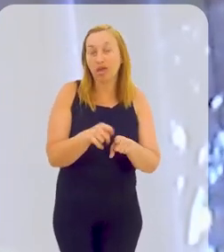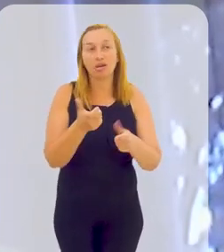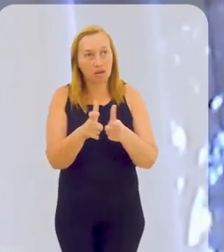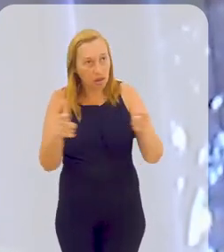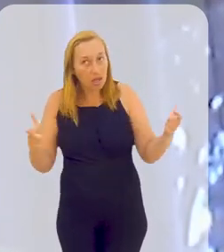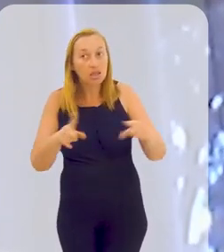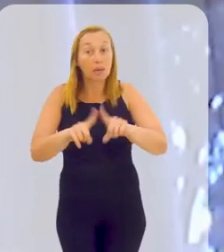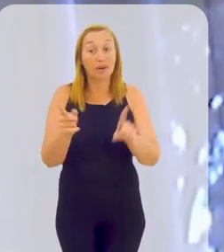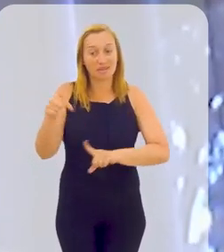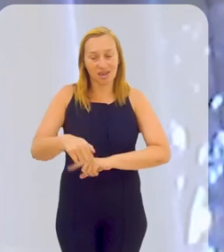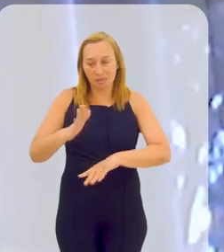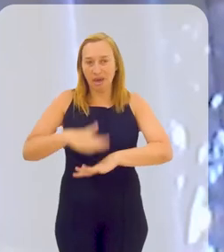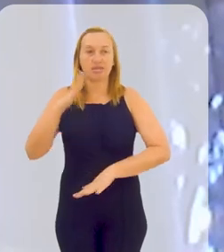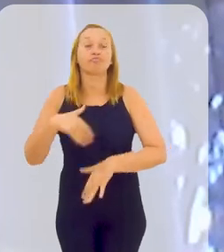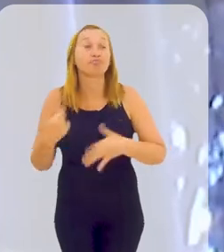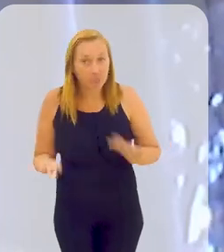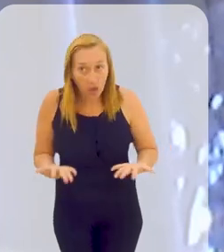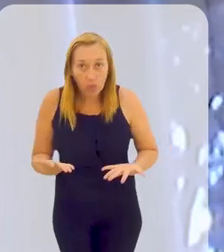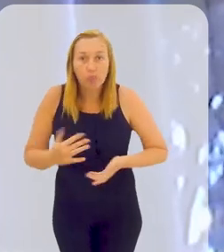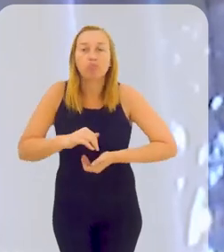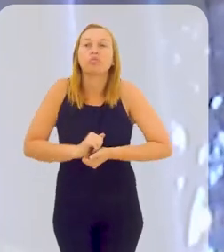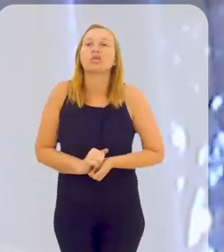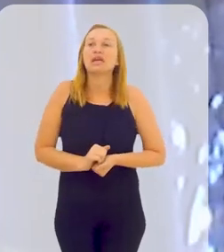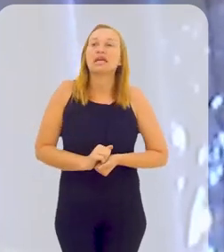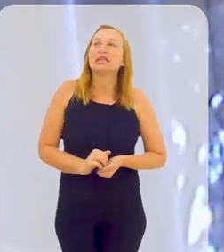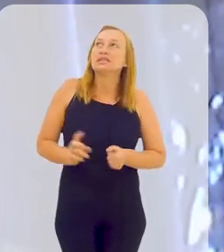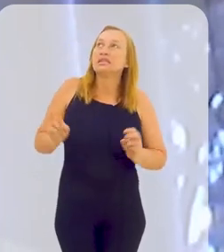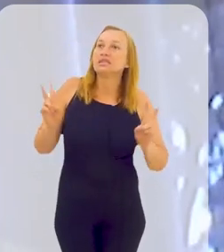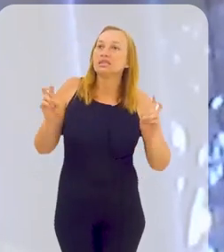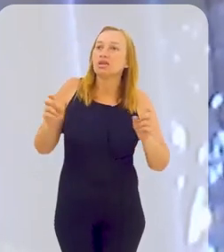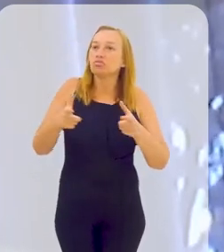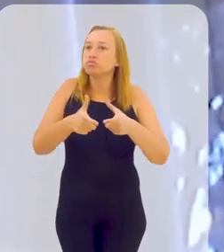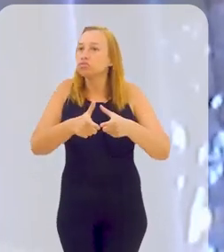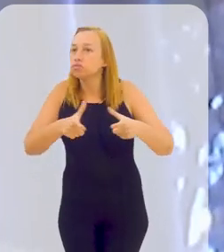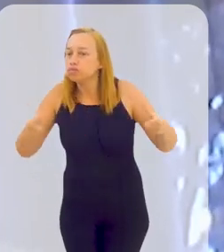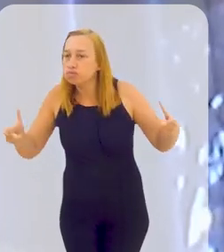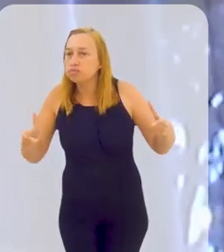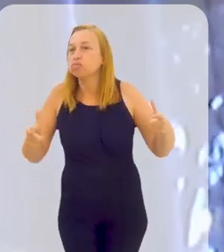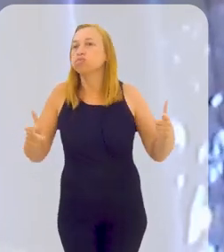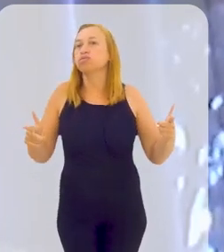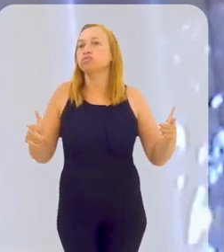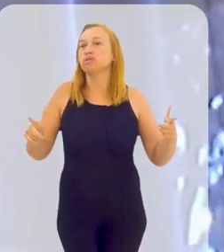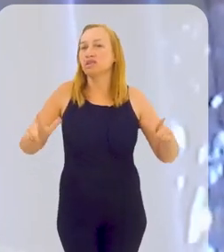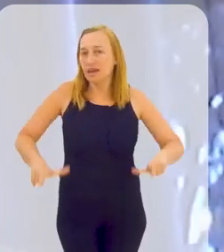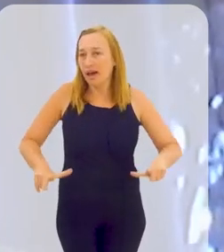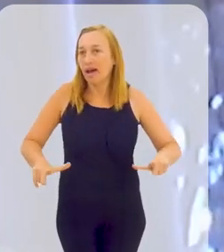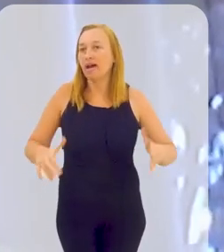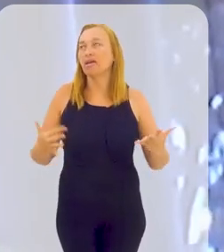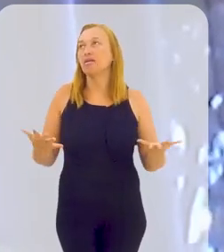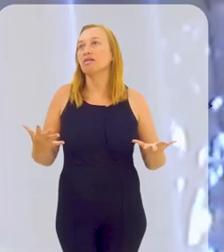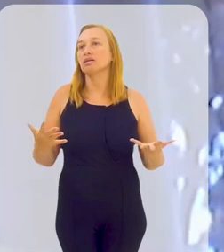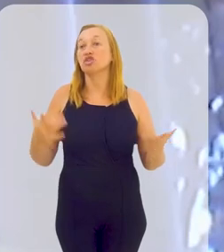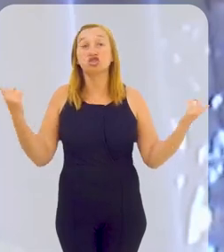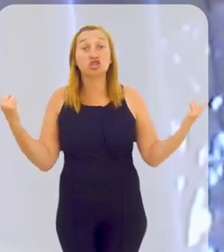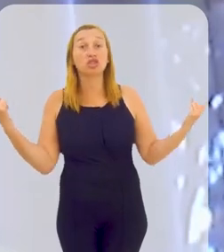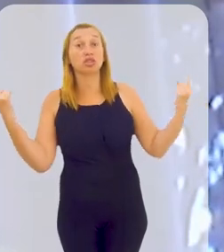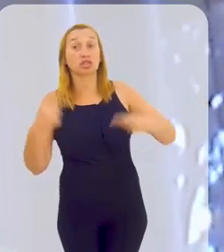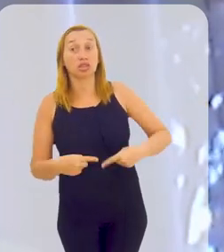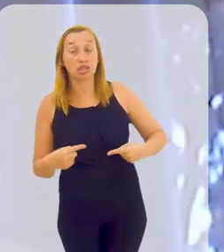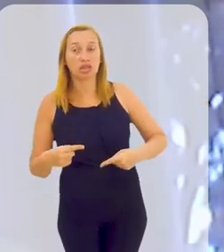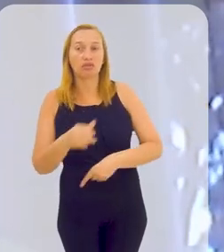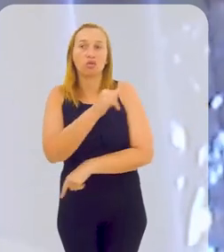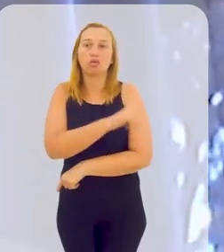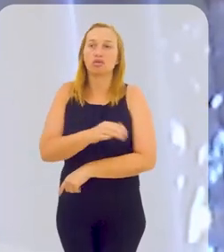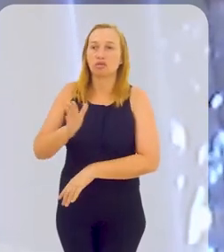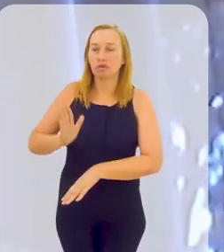bastante grande, mas aqui é bem maior, né. Então, em termos de dimensão e de desafio,